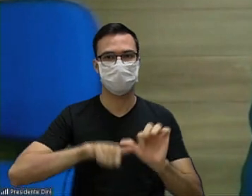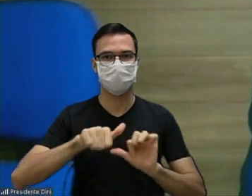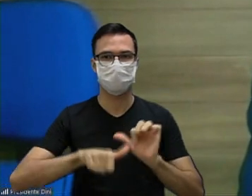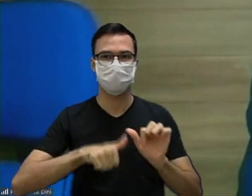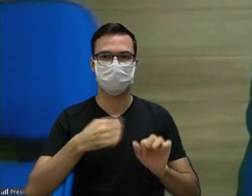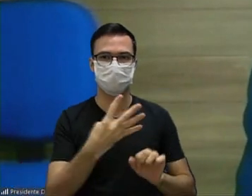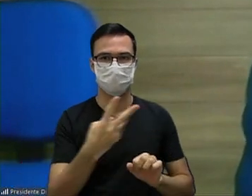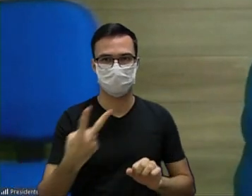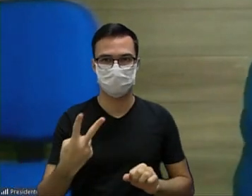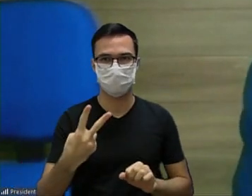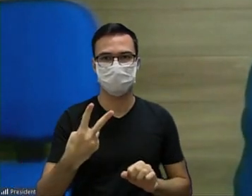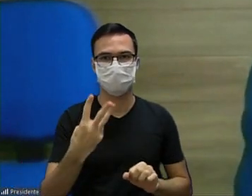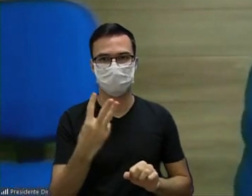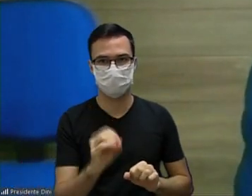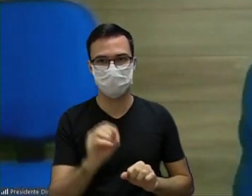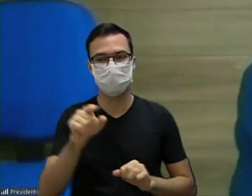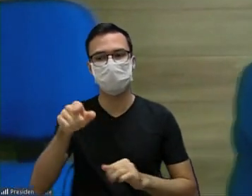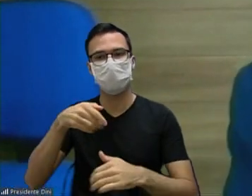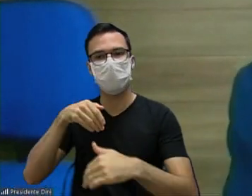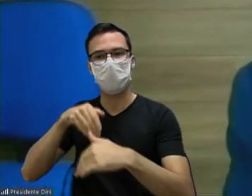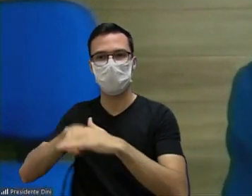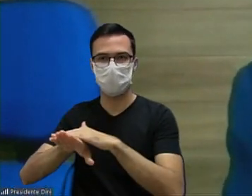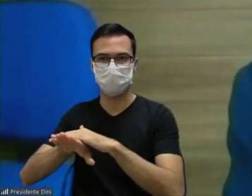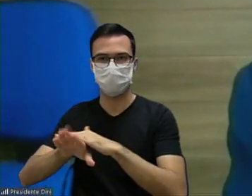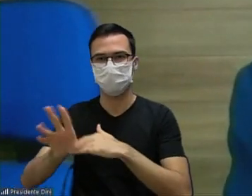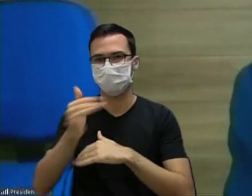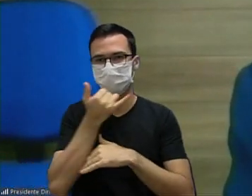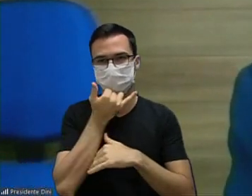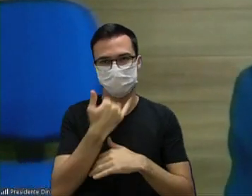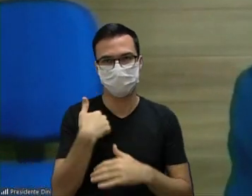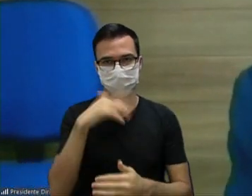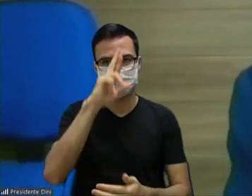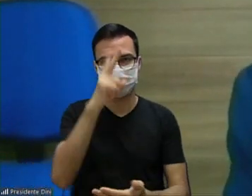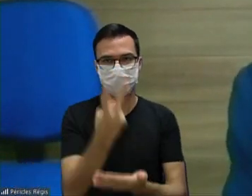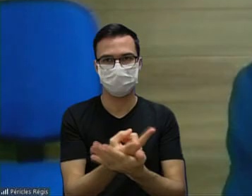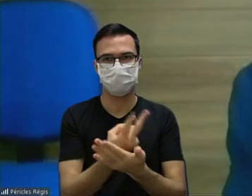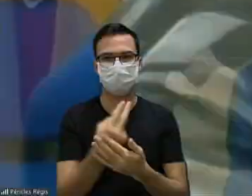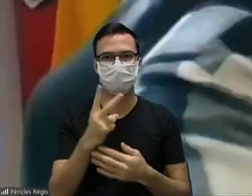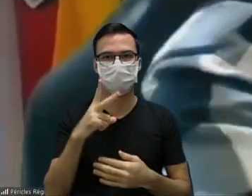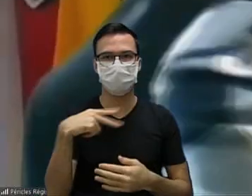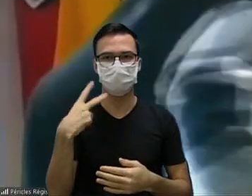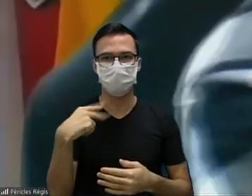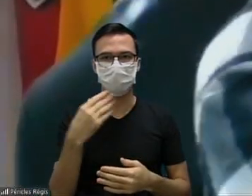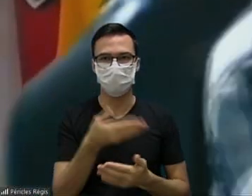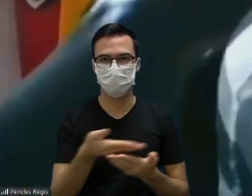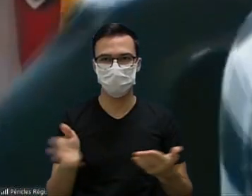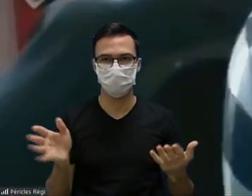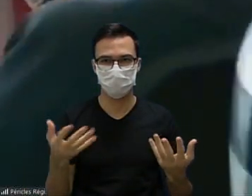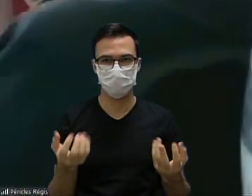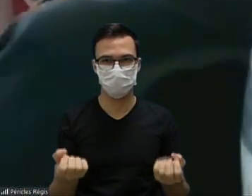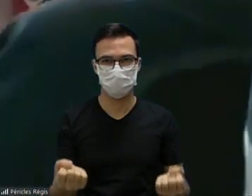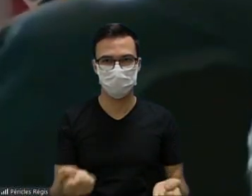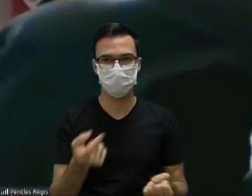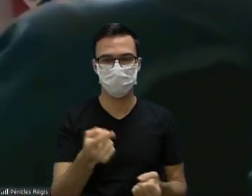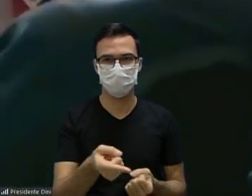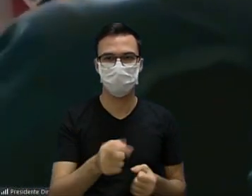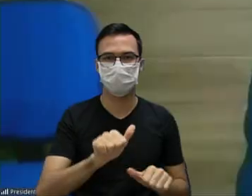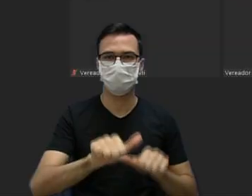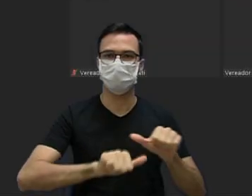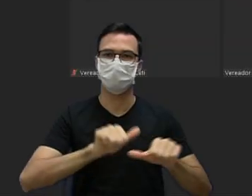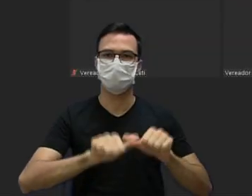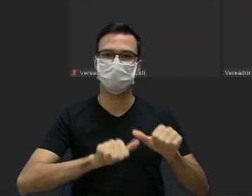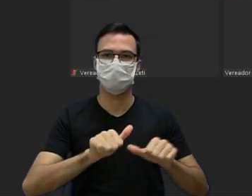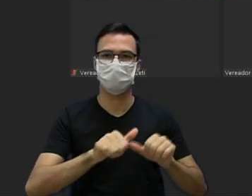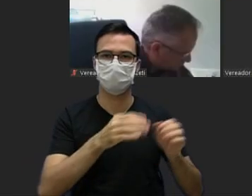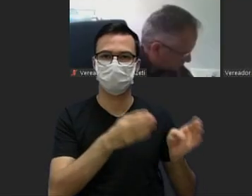4220 o arquivamento o senhor me desculpe obrigado os vereadores concordam com a retificação